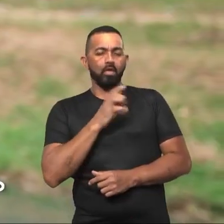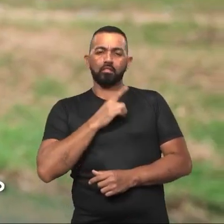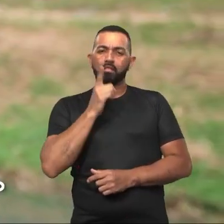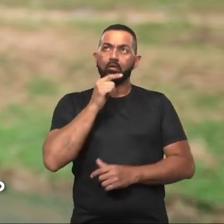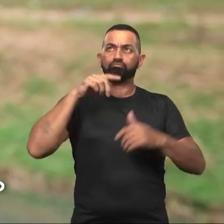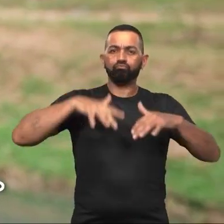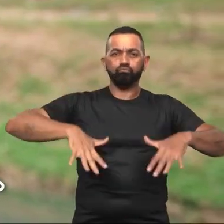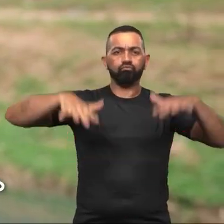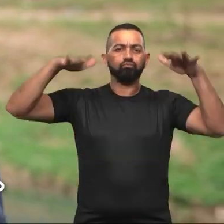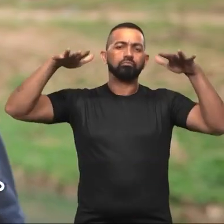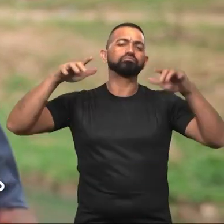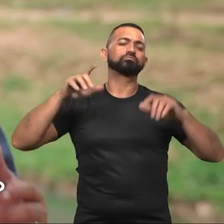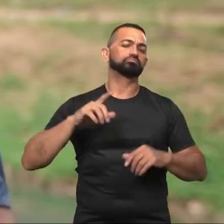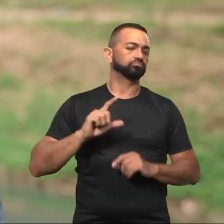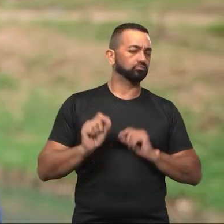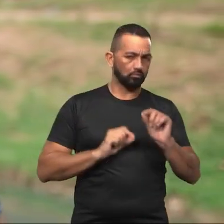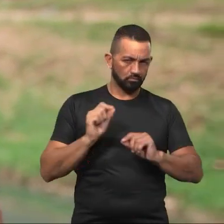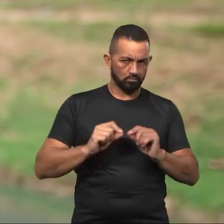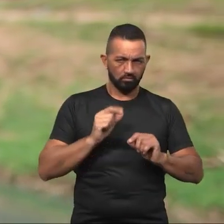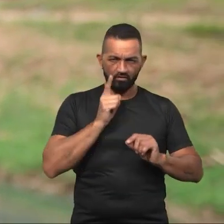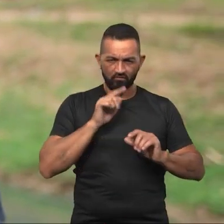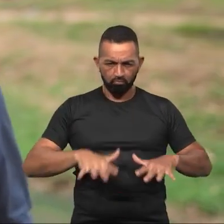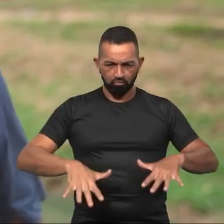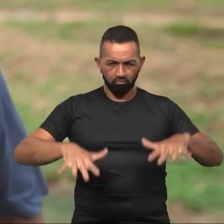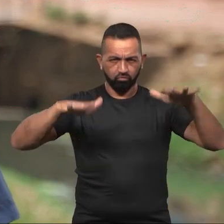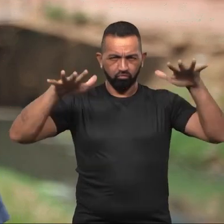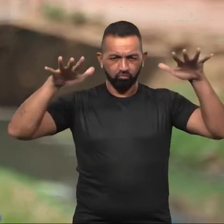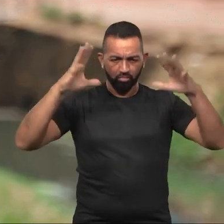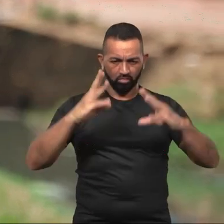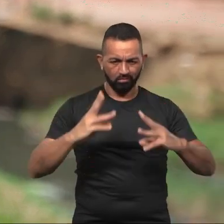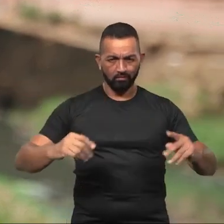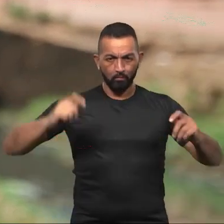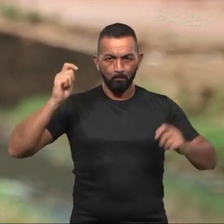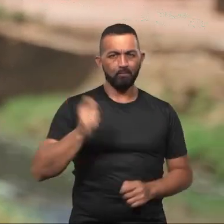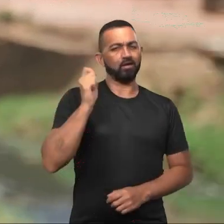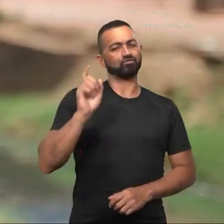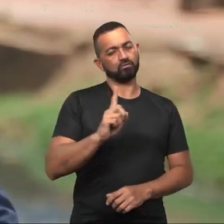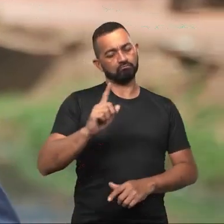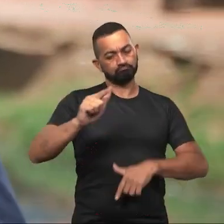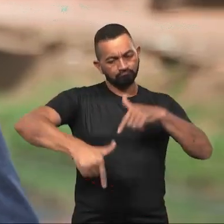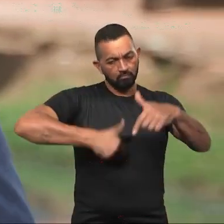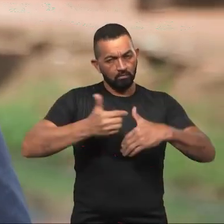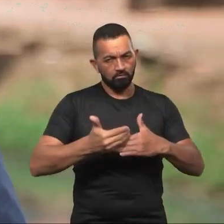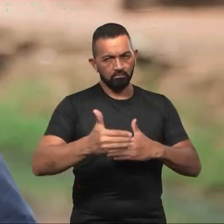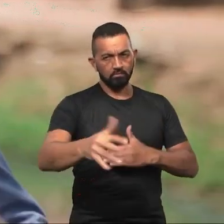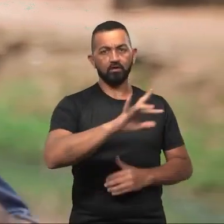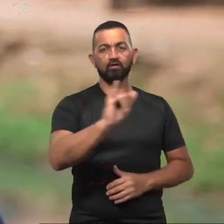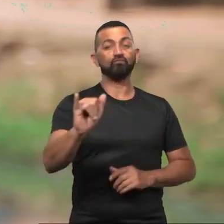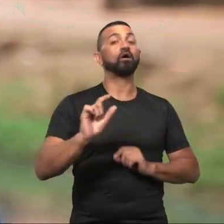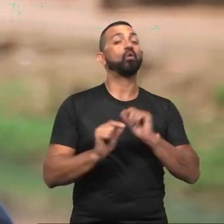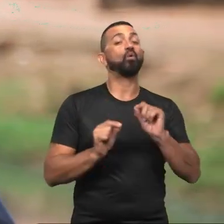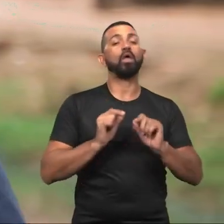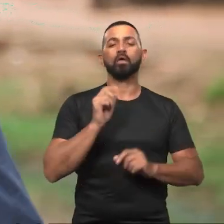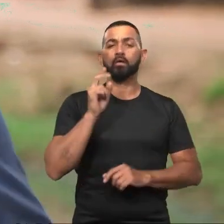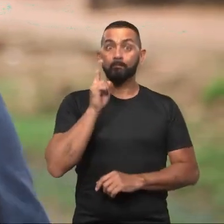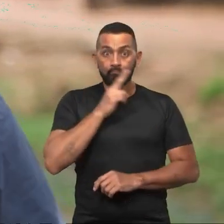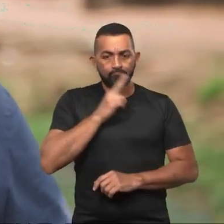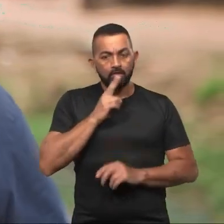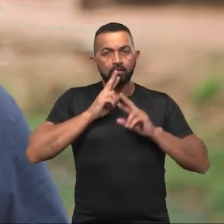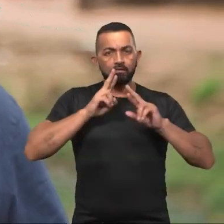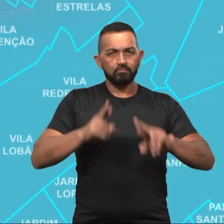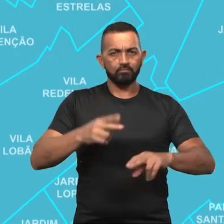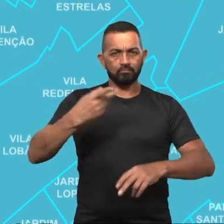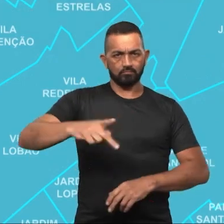As enchentes Imperatriz não vão desaparecer por mágica. O trabalho é longo e começa resolvendo as emergências de